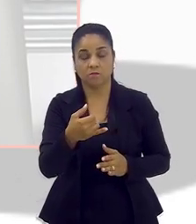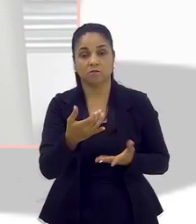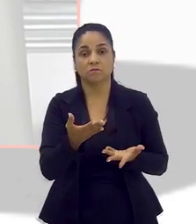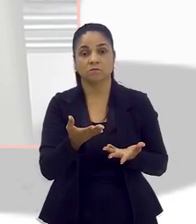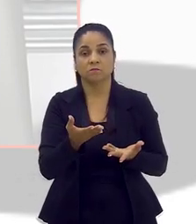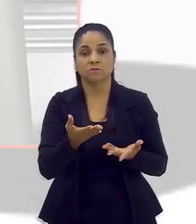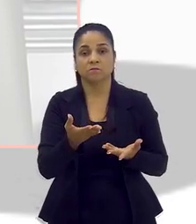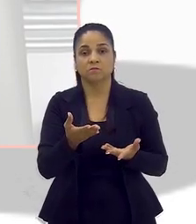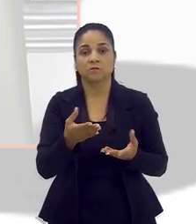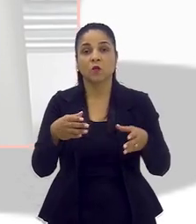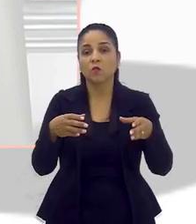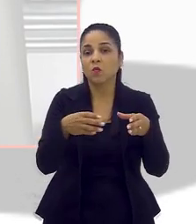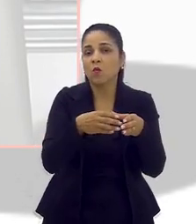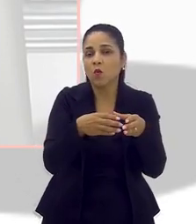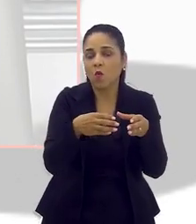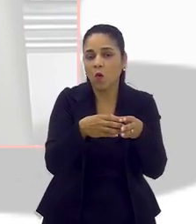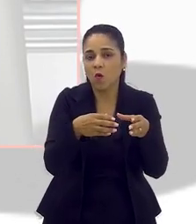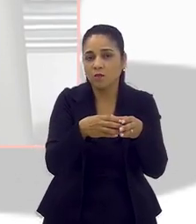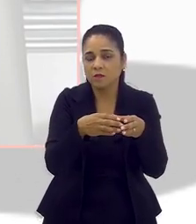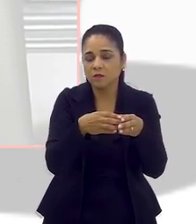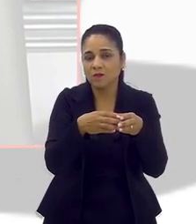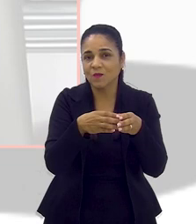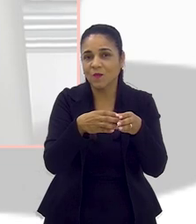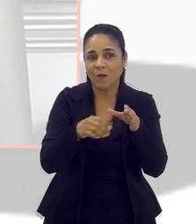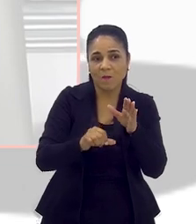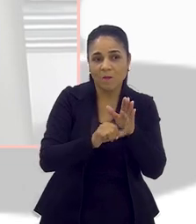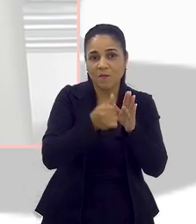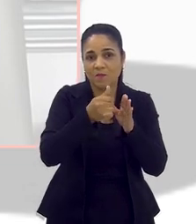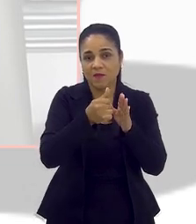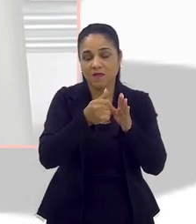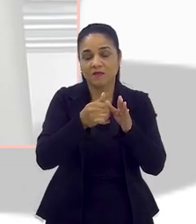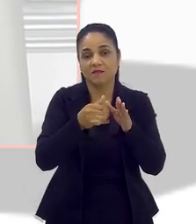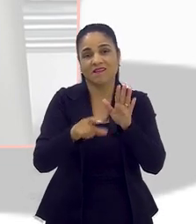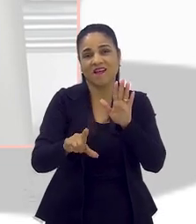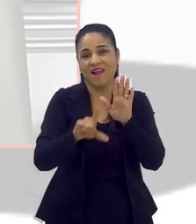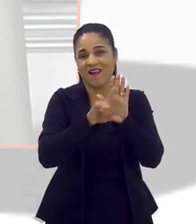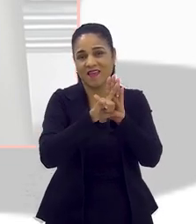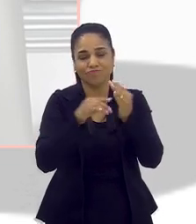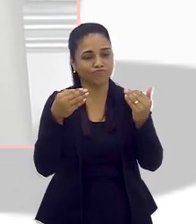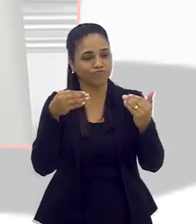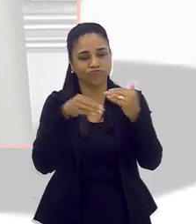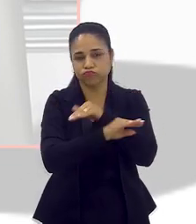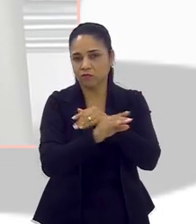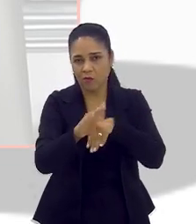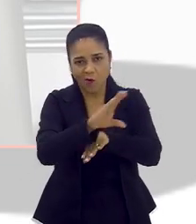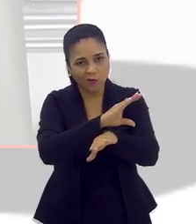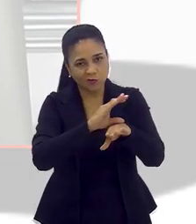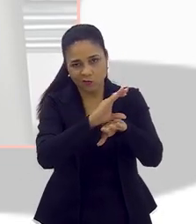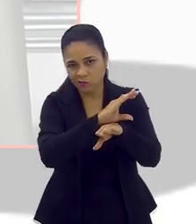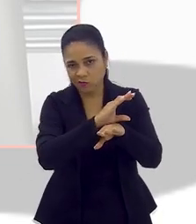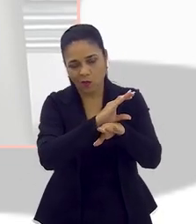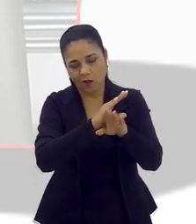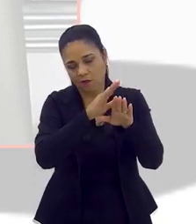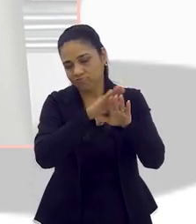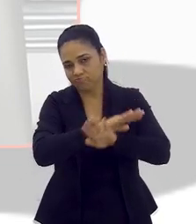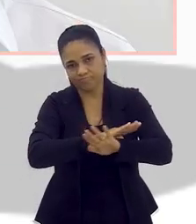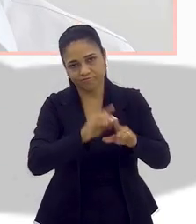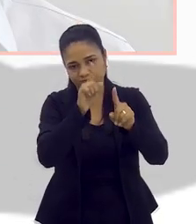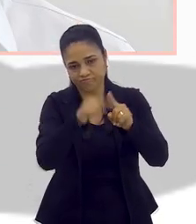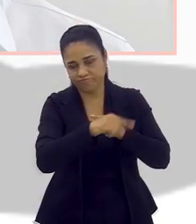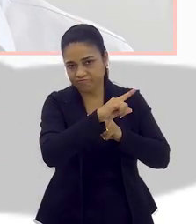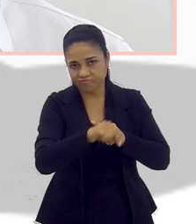que é a primeira comissão, se a lei for inconstitucional, ela já não passa ali. Como a gente